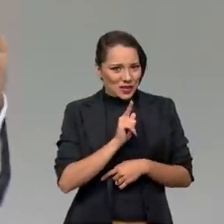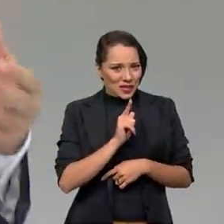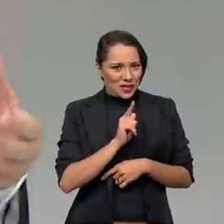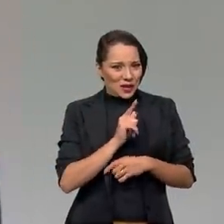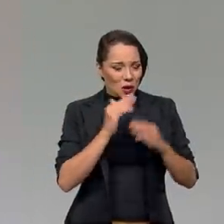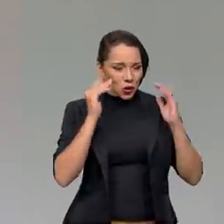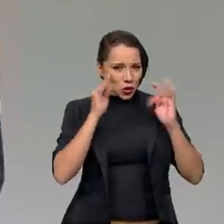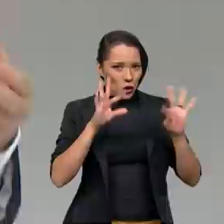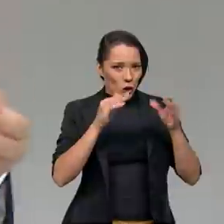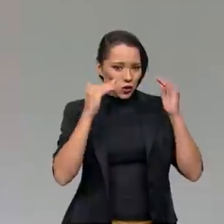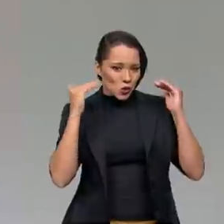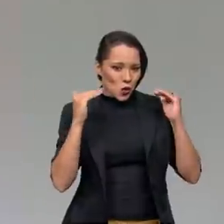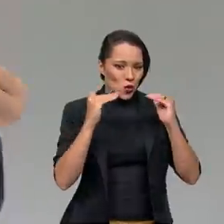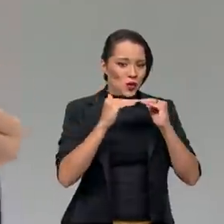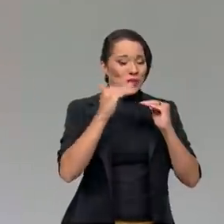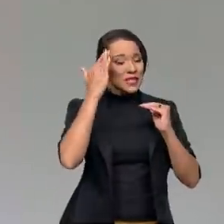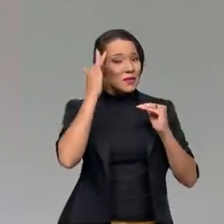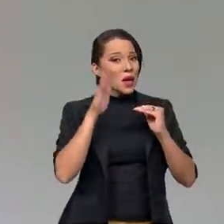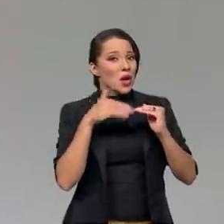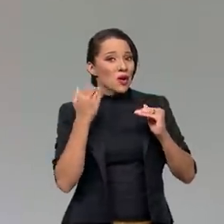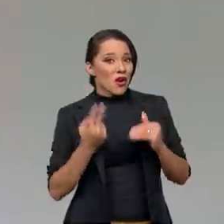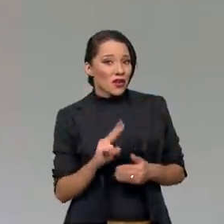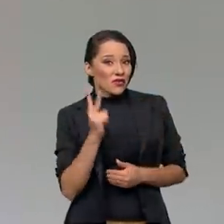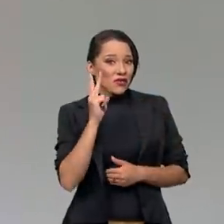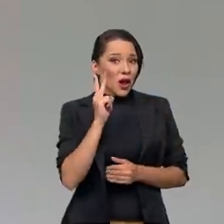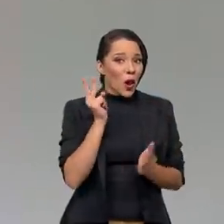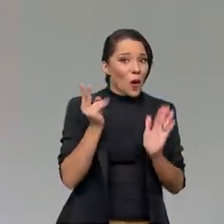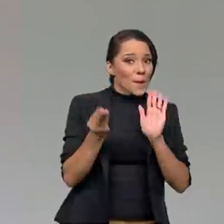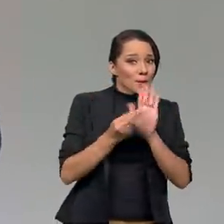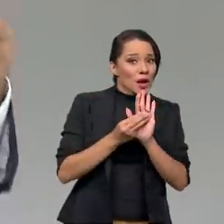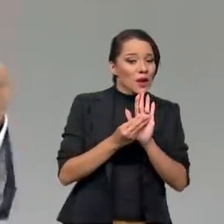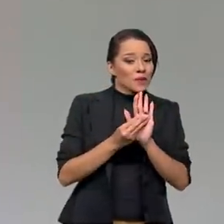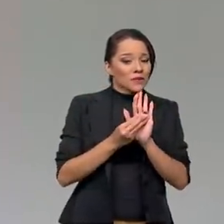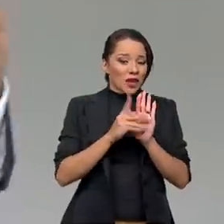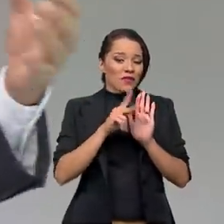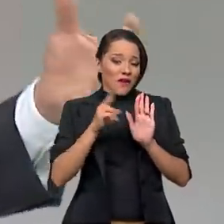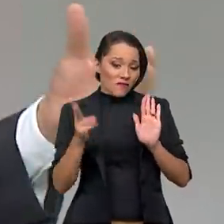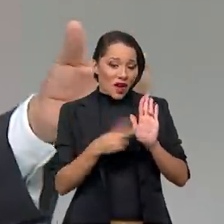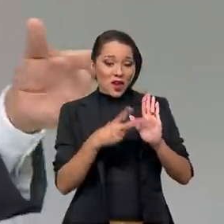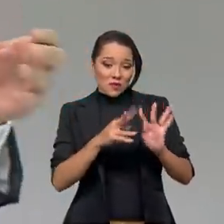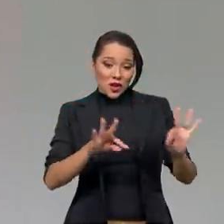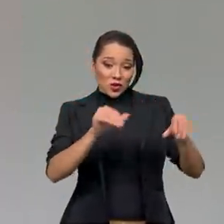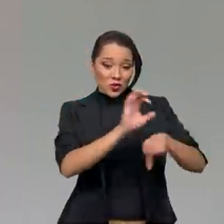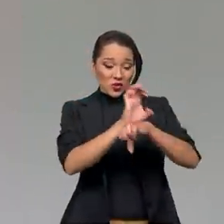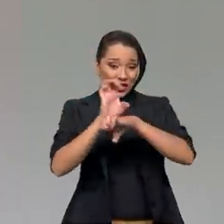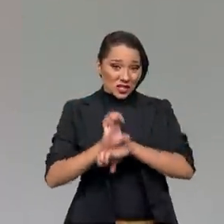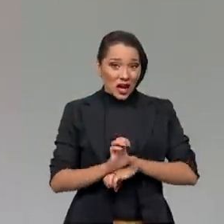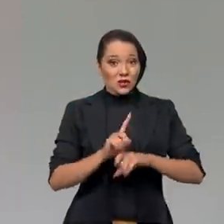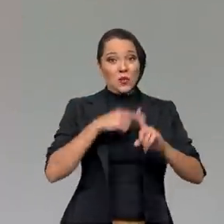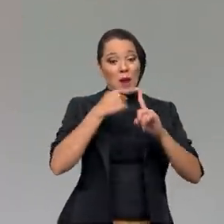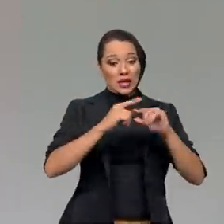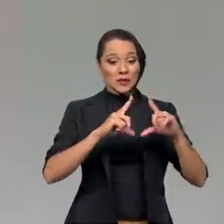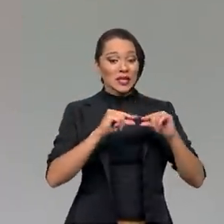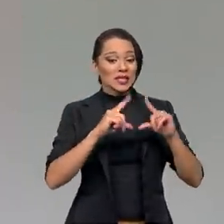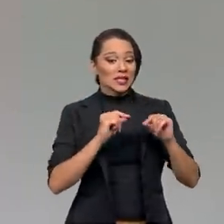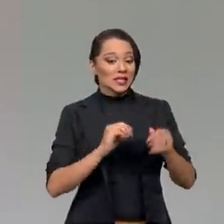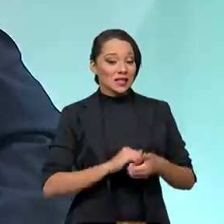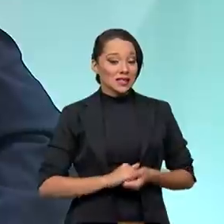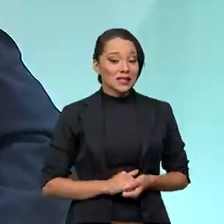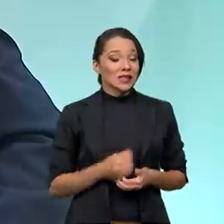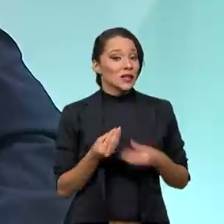consenso ali para saber qual que é esse valor fixo e ele valerá para todos os estados e o Distrito Federal?